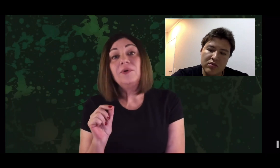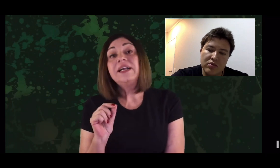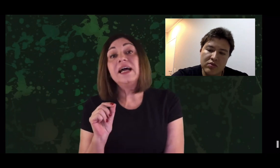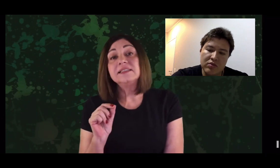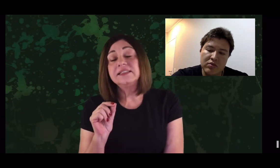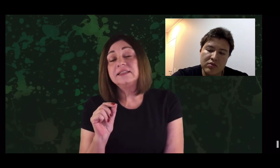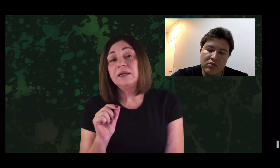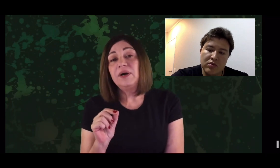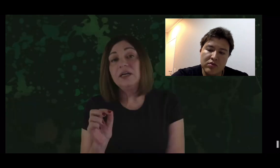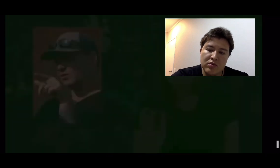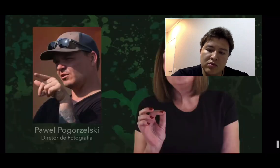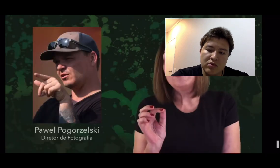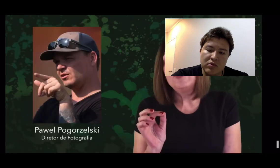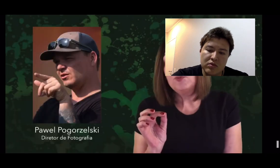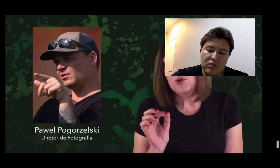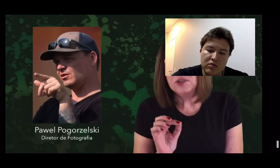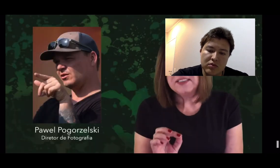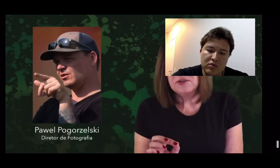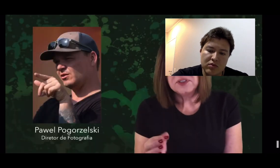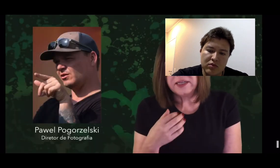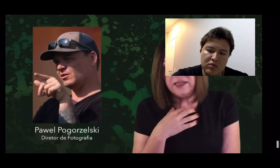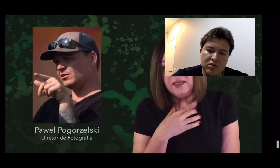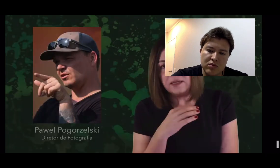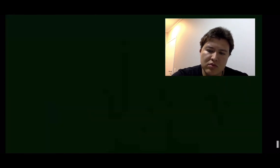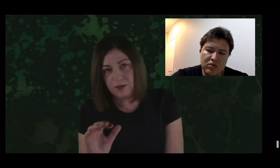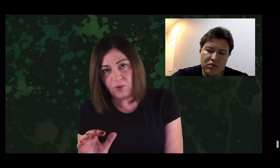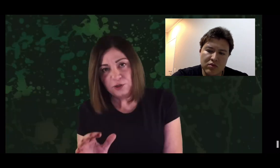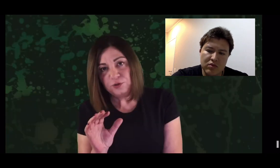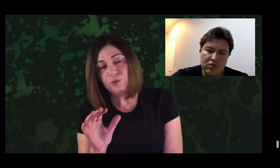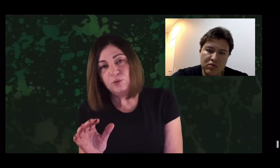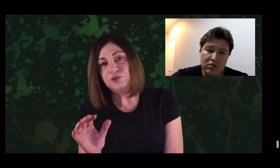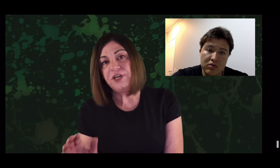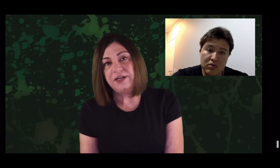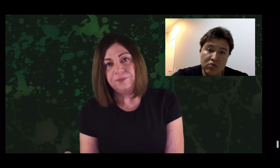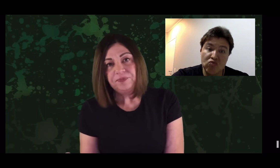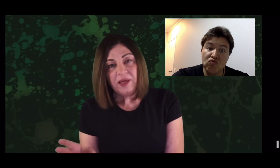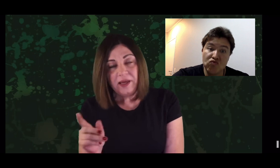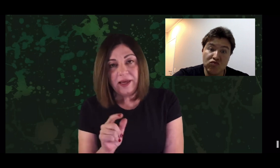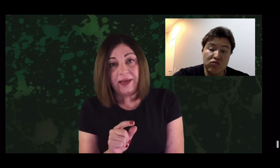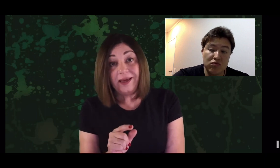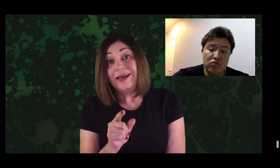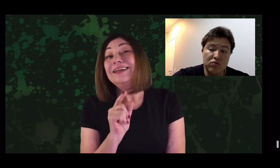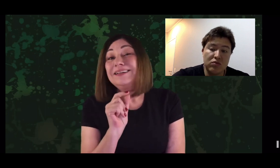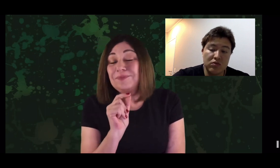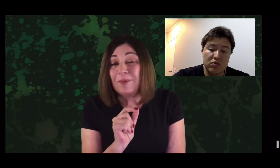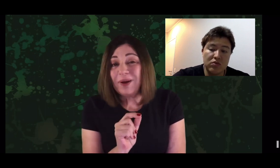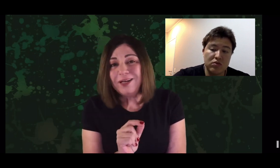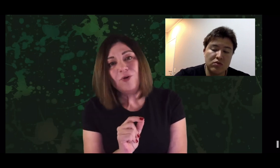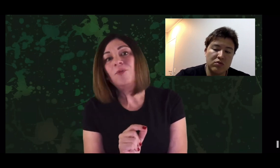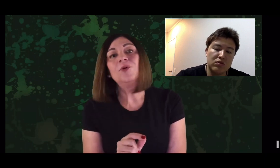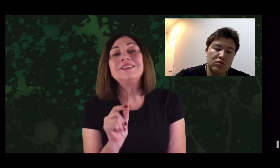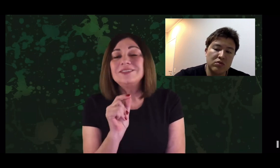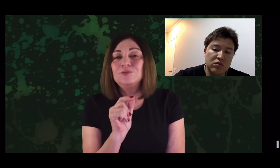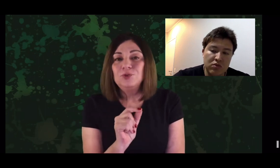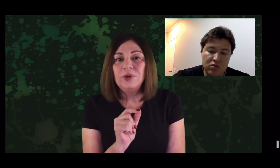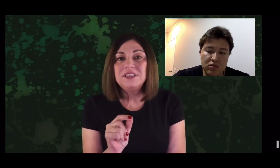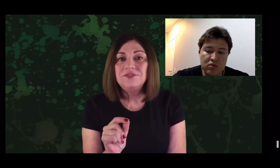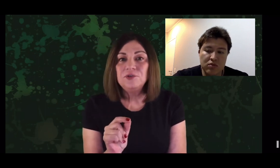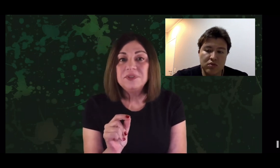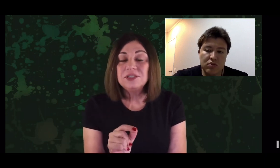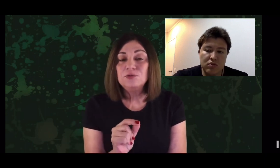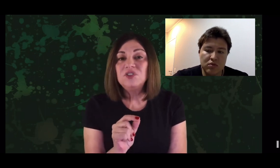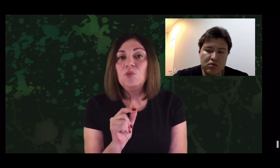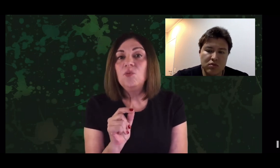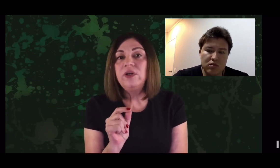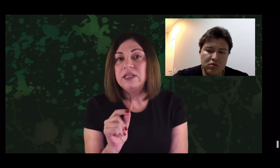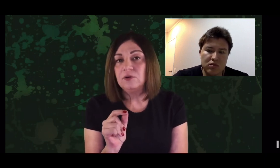Midsommar, o Ari Aster trabalha com o Pavel Pogorzelsky, que eu acho um gênio. Repare como, são dois